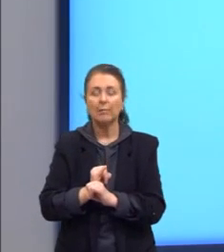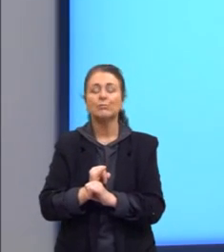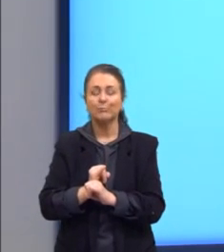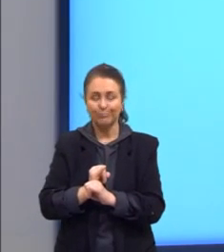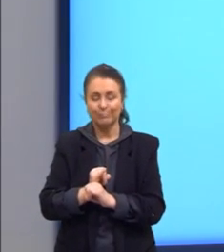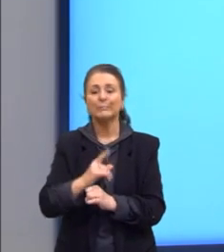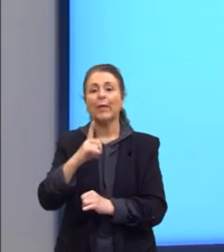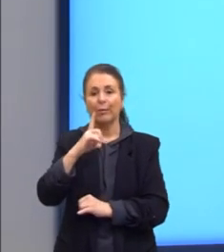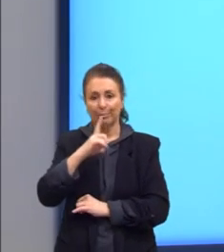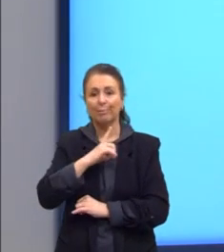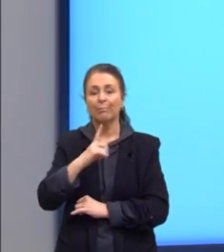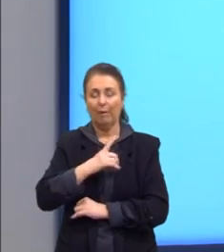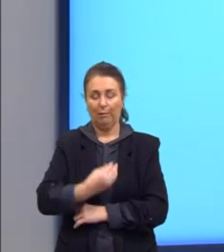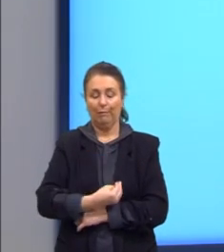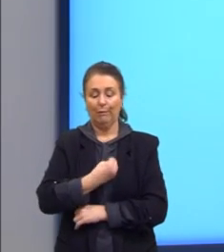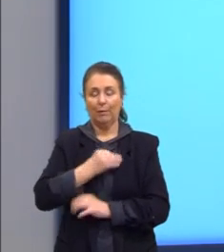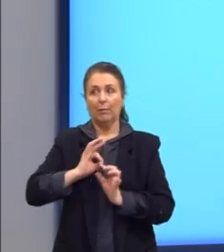gente.